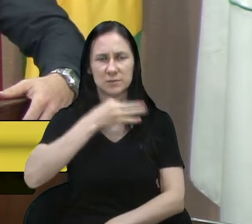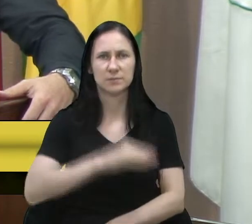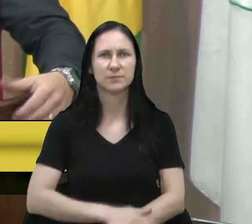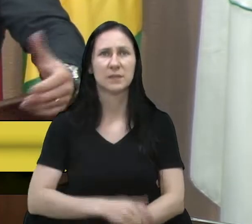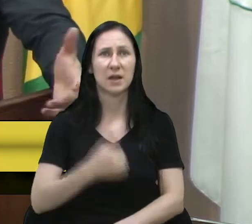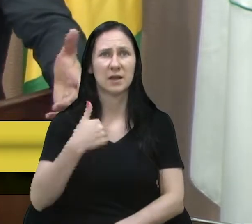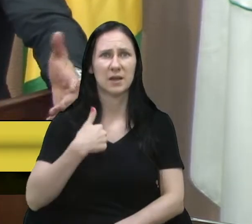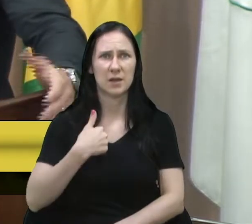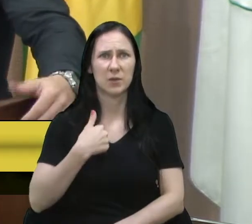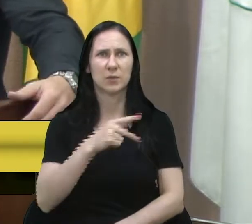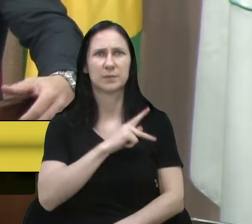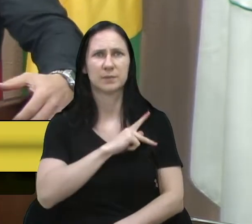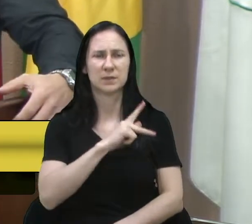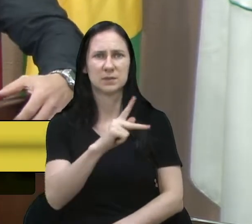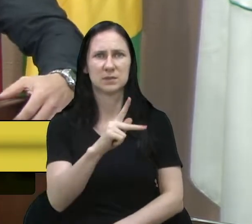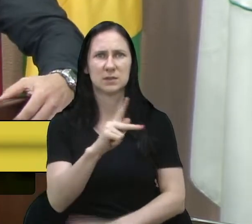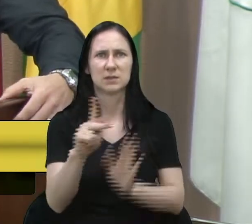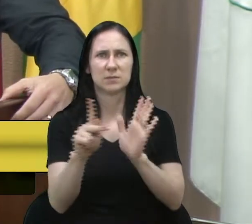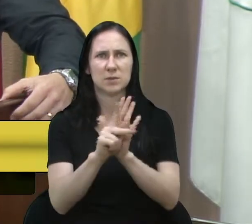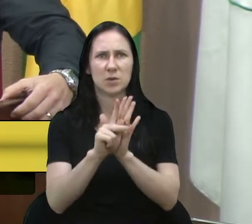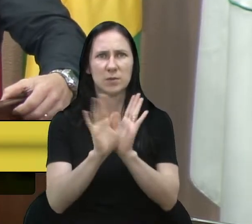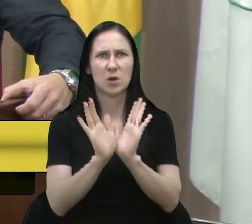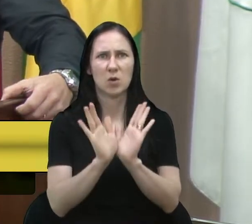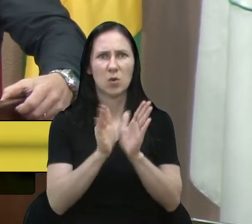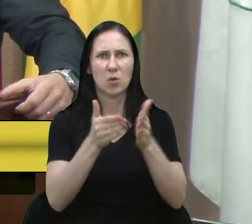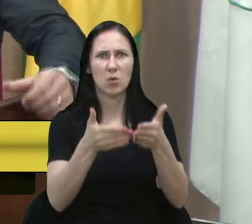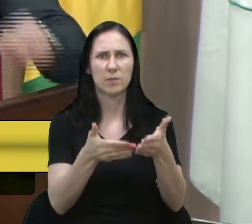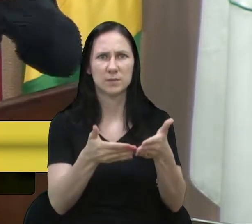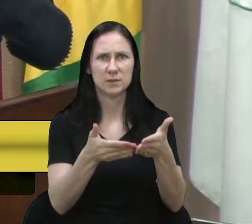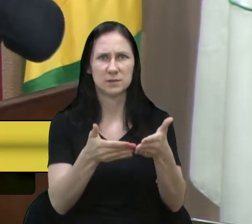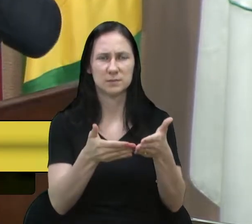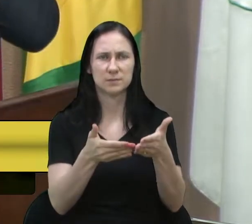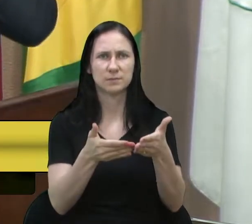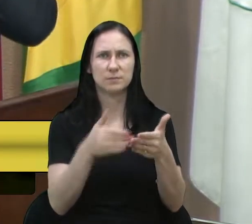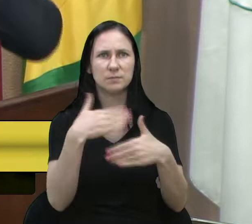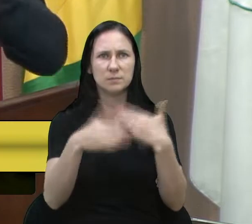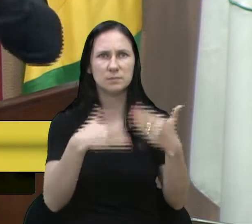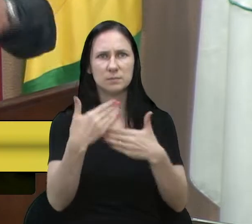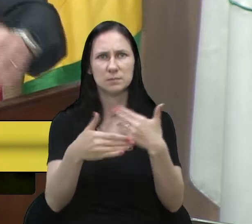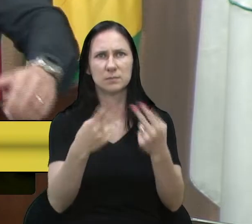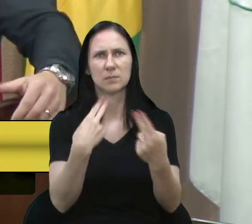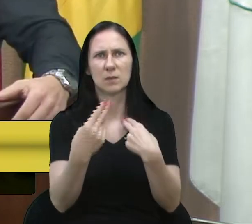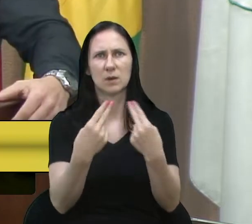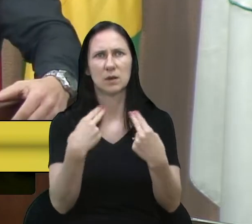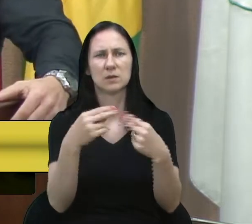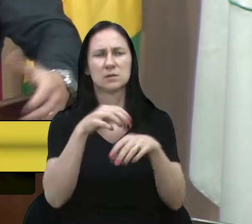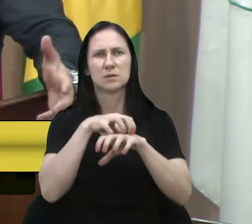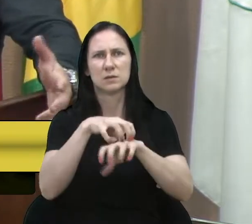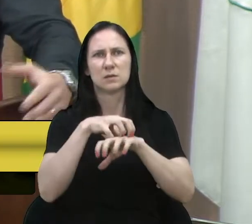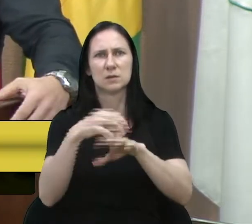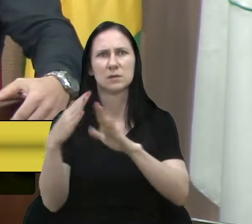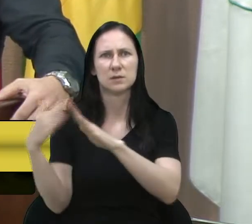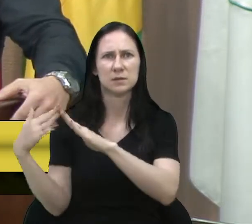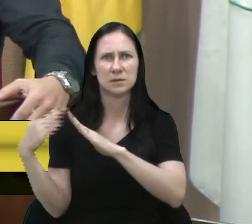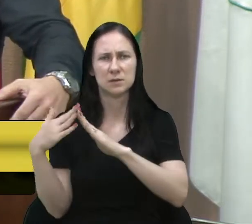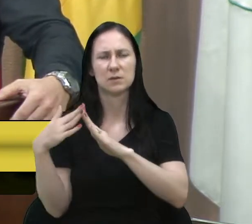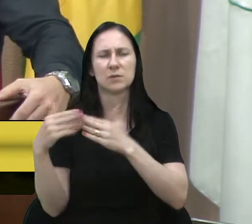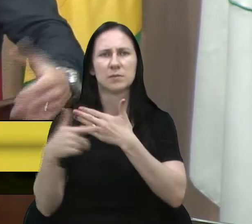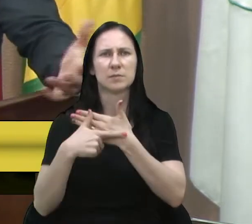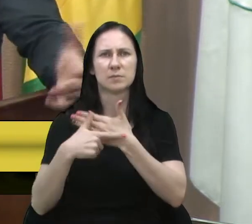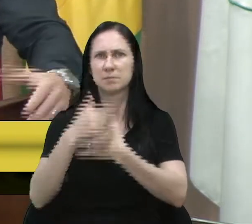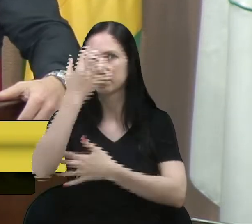presidente e propriamente a Comissão do Desenvolvimento Urbano, Transporte e Habitação, faço seu papel de forma séria.